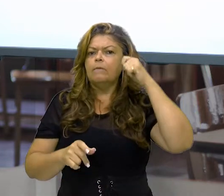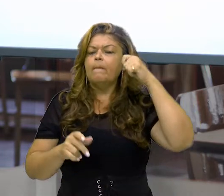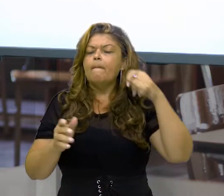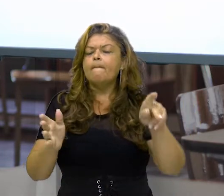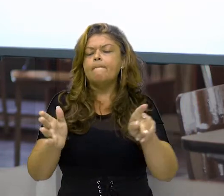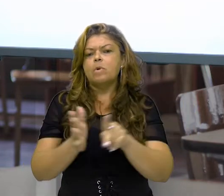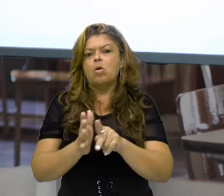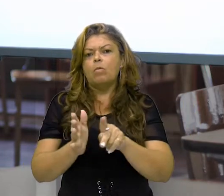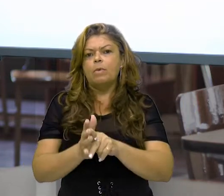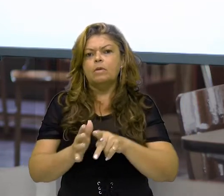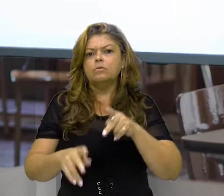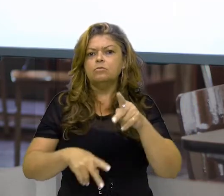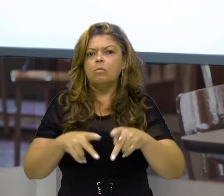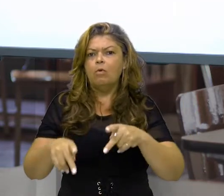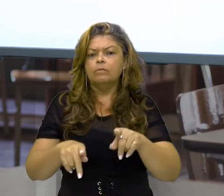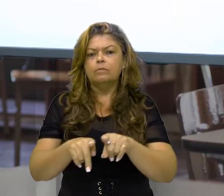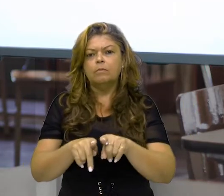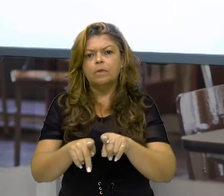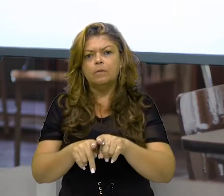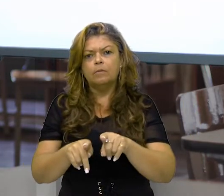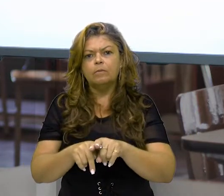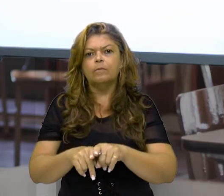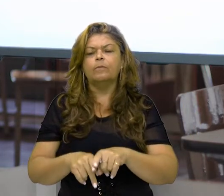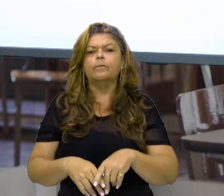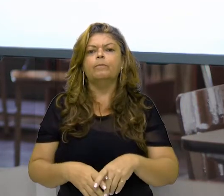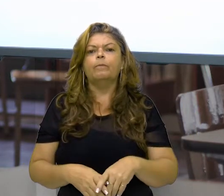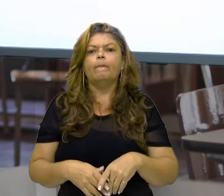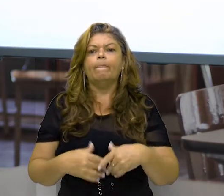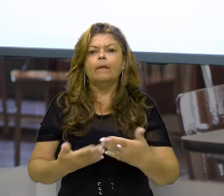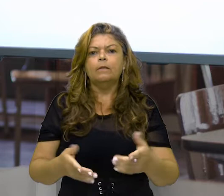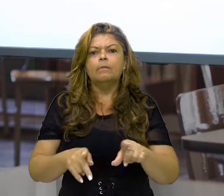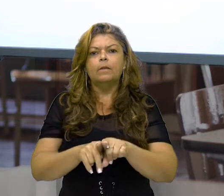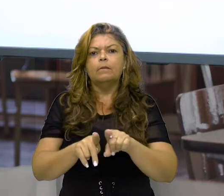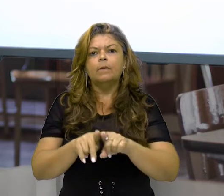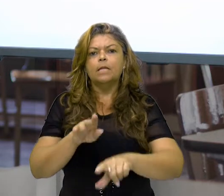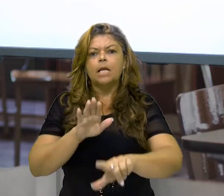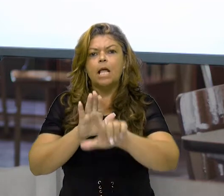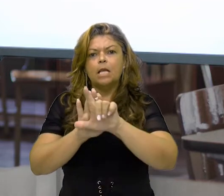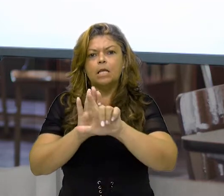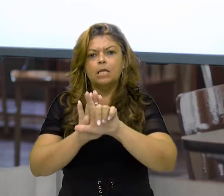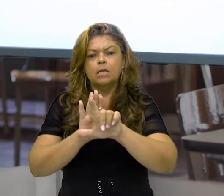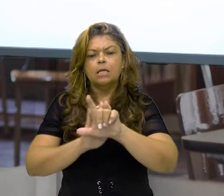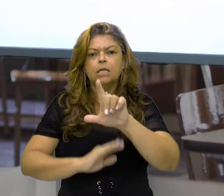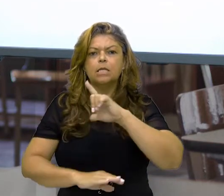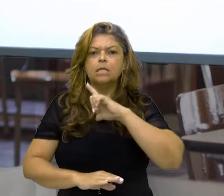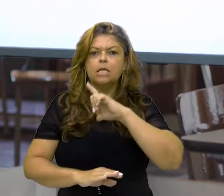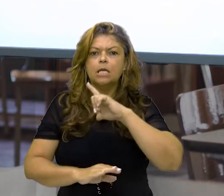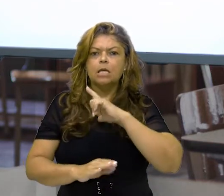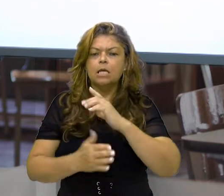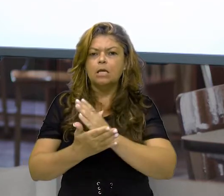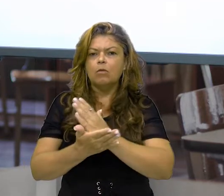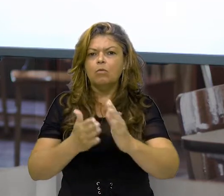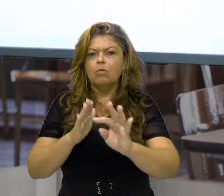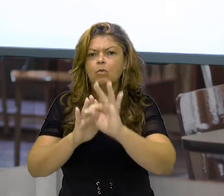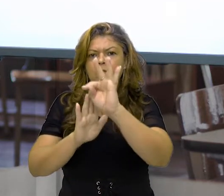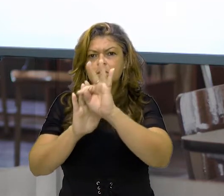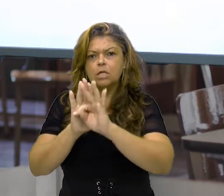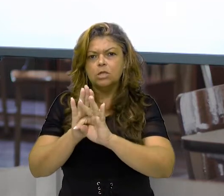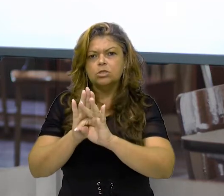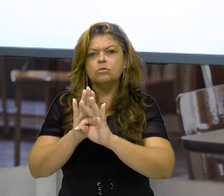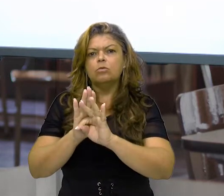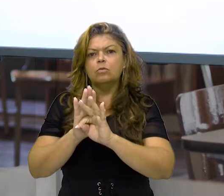E o artigo 5º da Constituição, que traz algumas questões sobre direito de